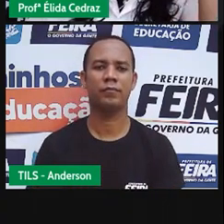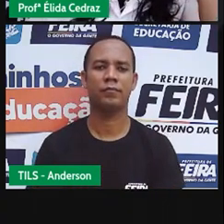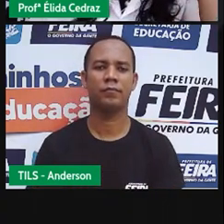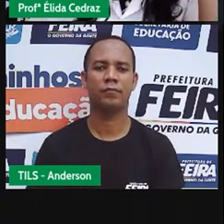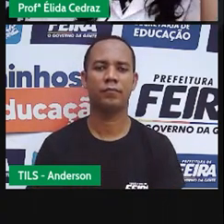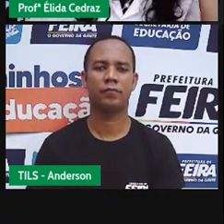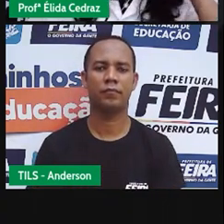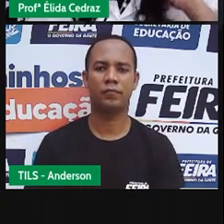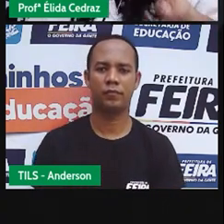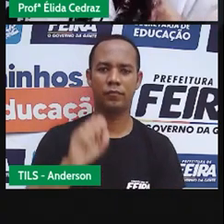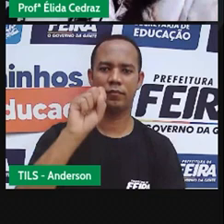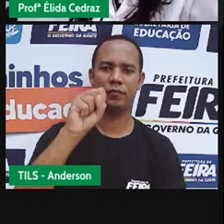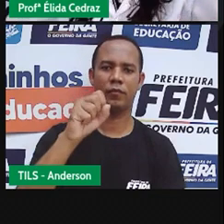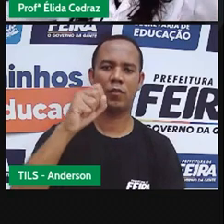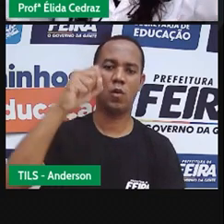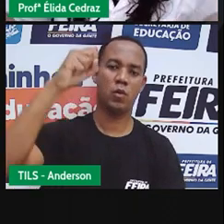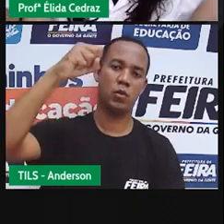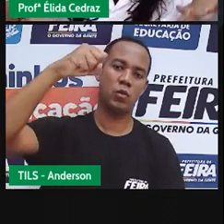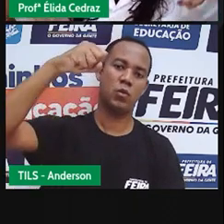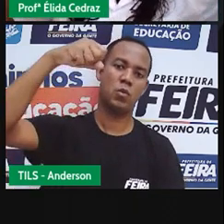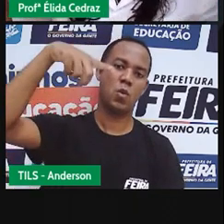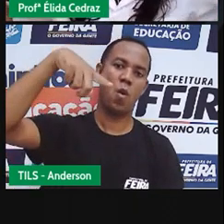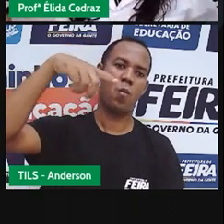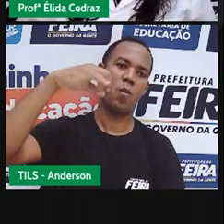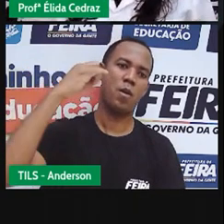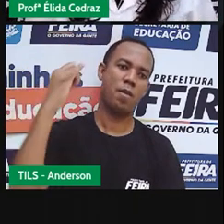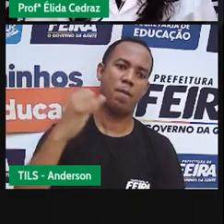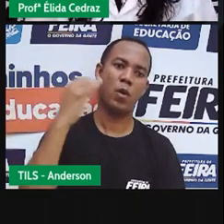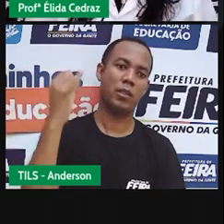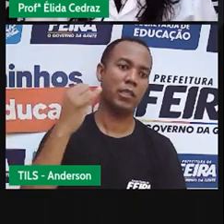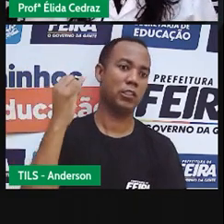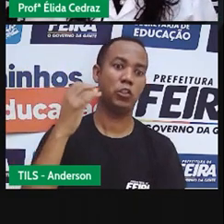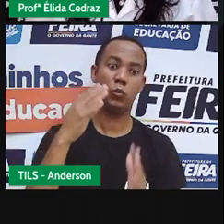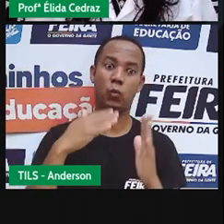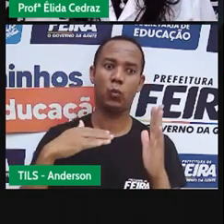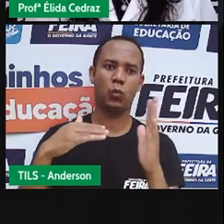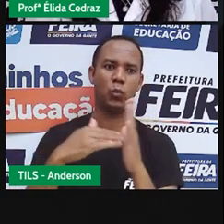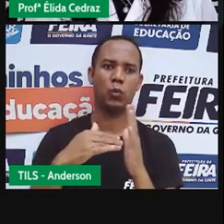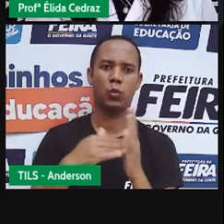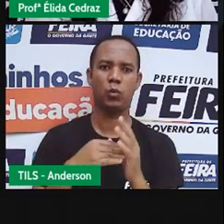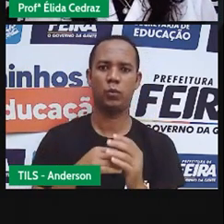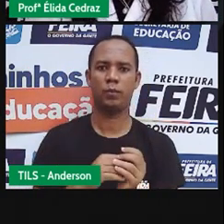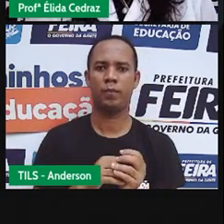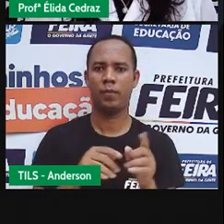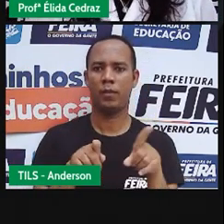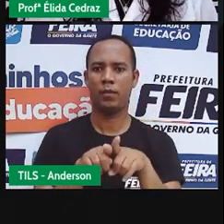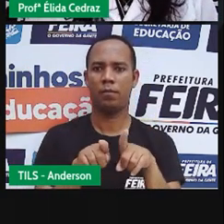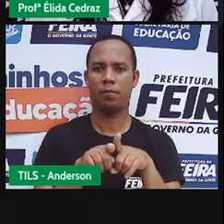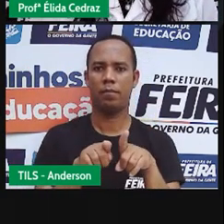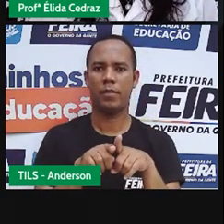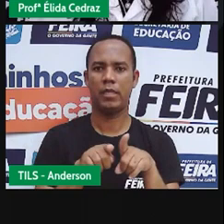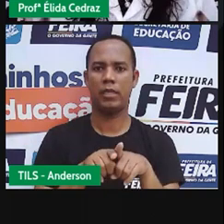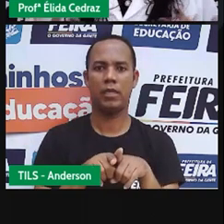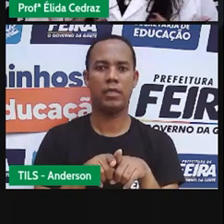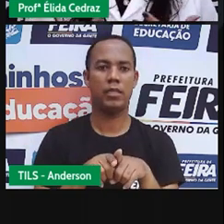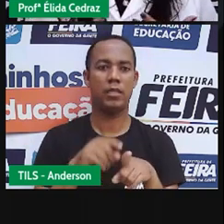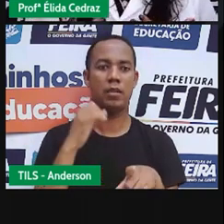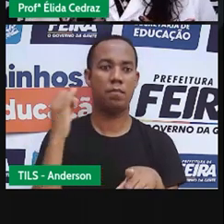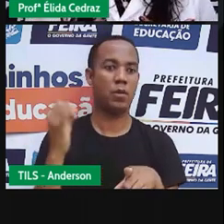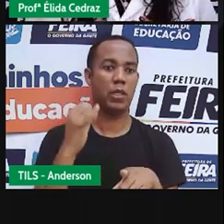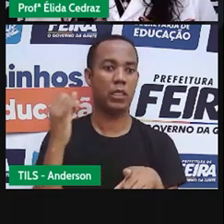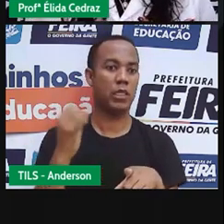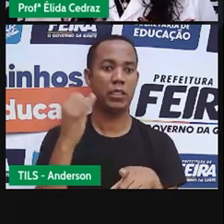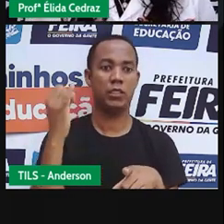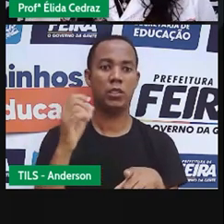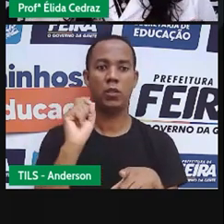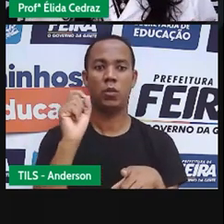O sol, a gente já viu que ele é importante para tudo. E os banhos de sol são muito importantes